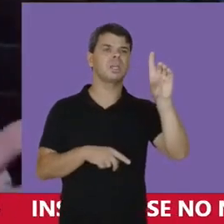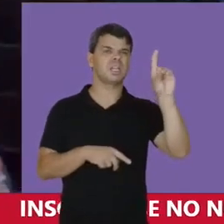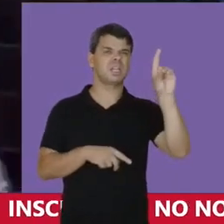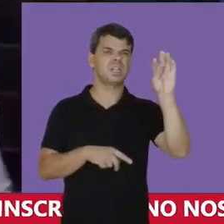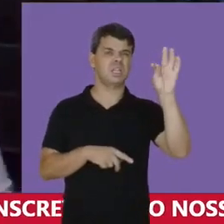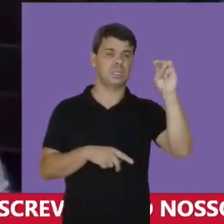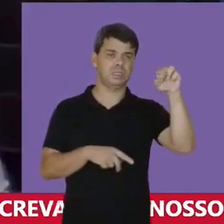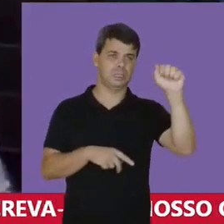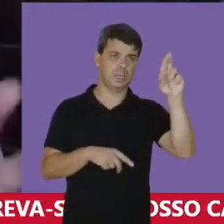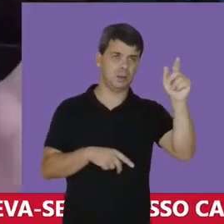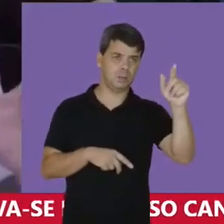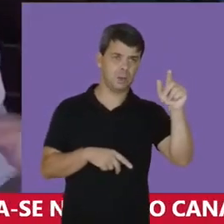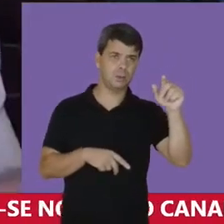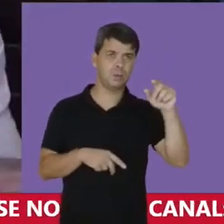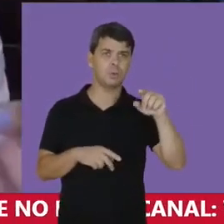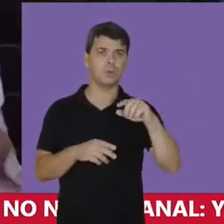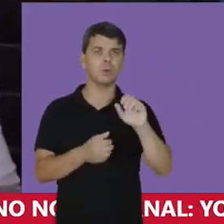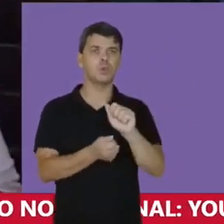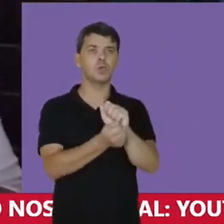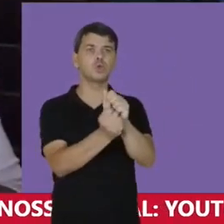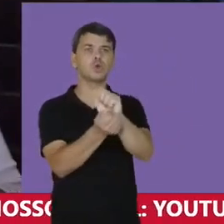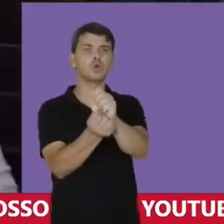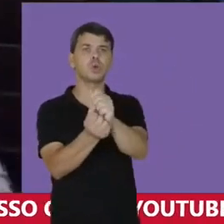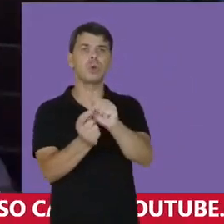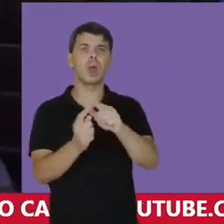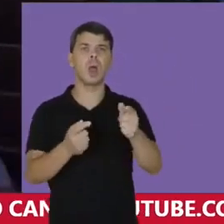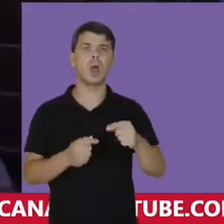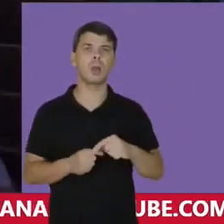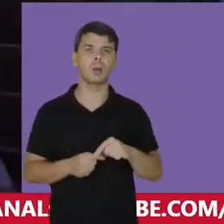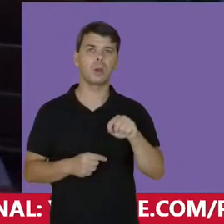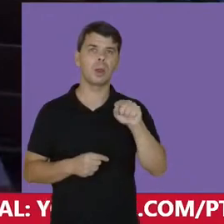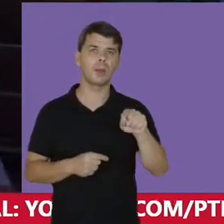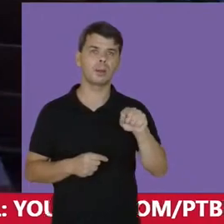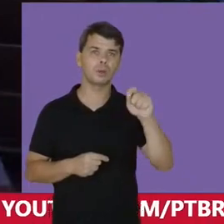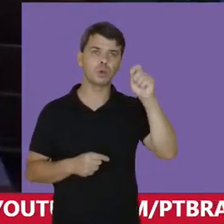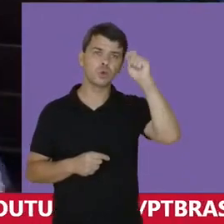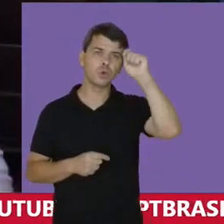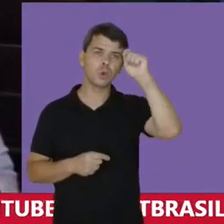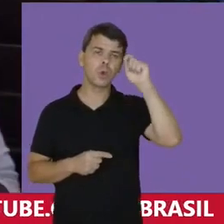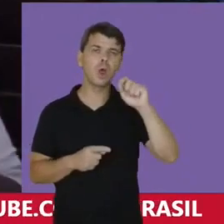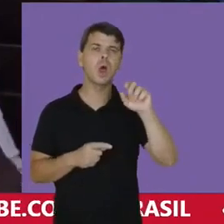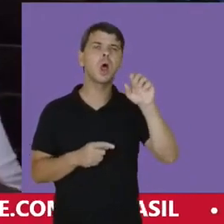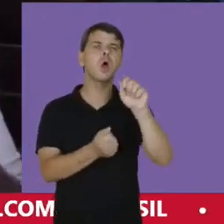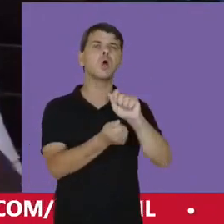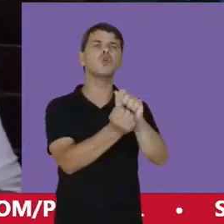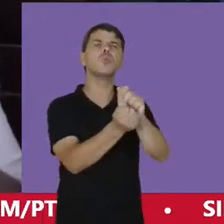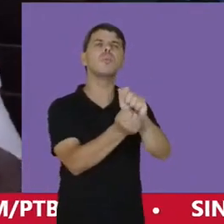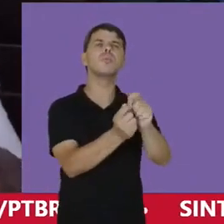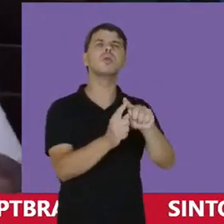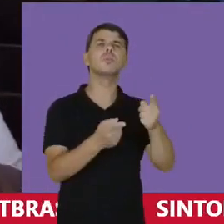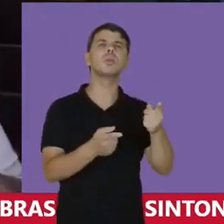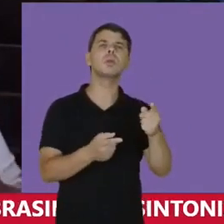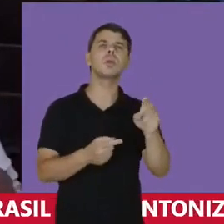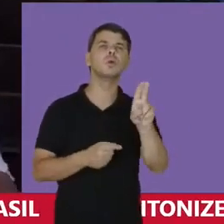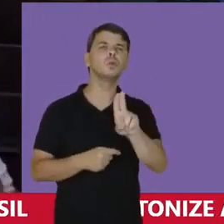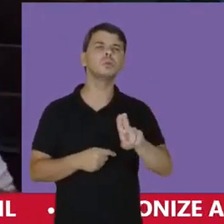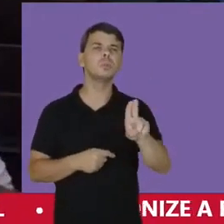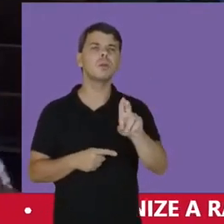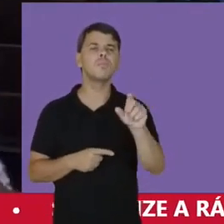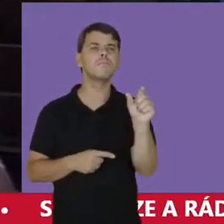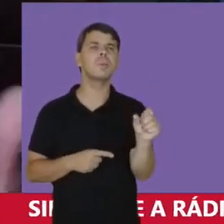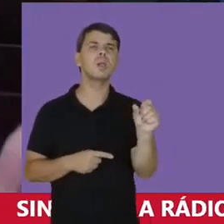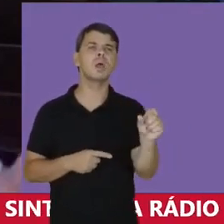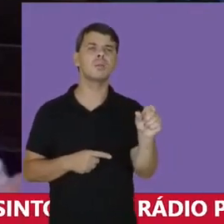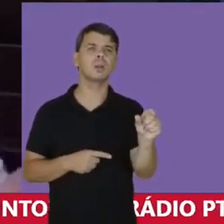Configuração Do quilombo Por isso que a gente Usa sempre a palavra Aqui Lombamento Por isso que a gente Usa sempre Essa